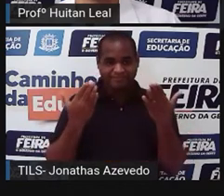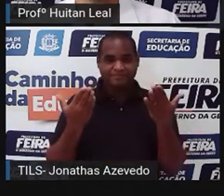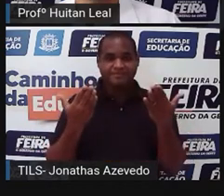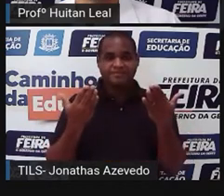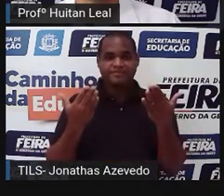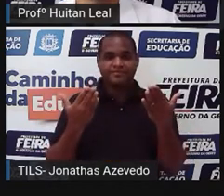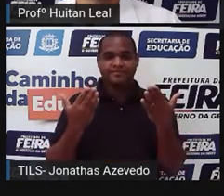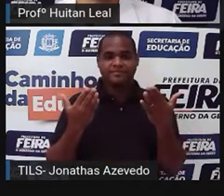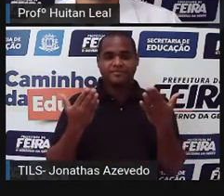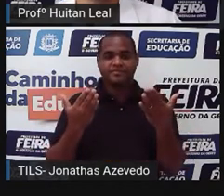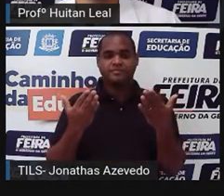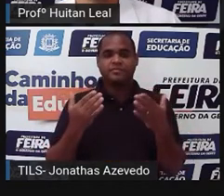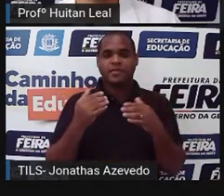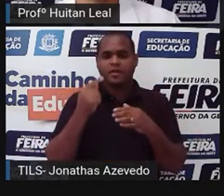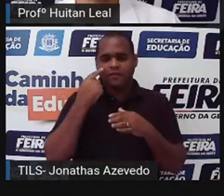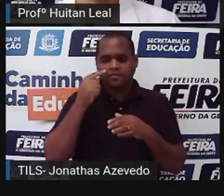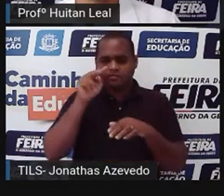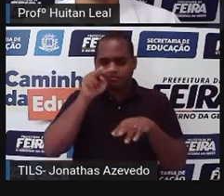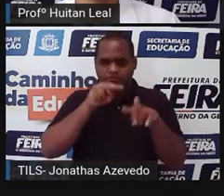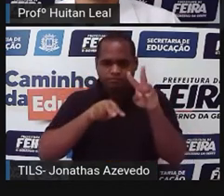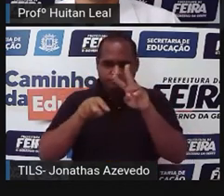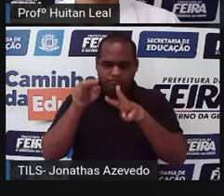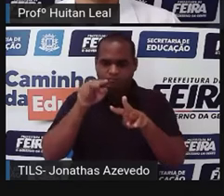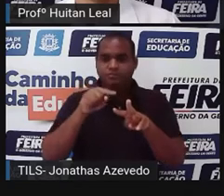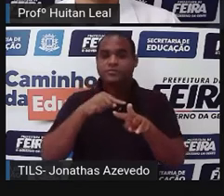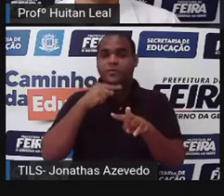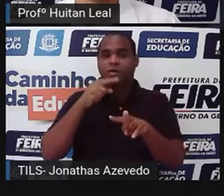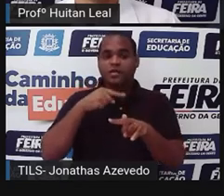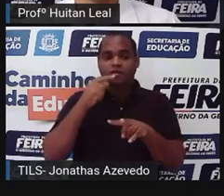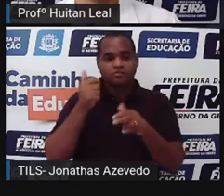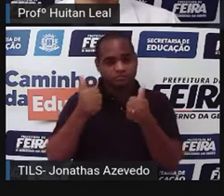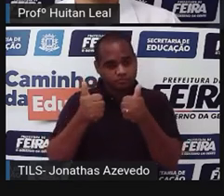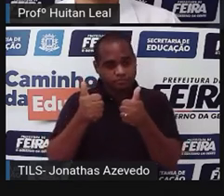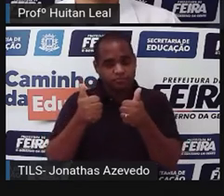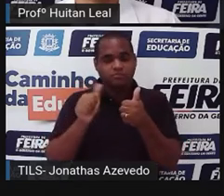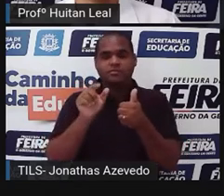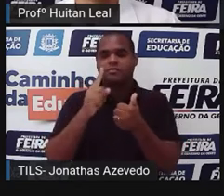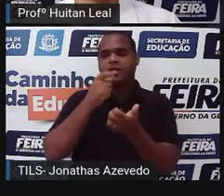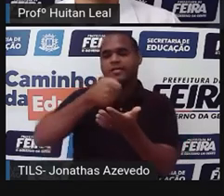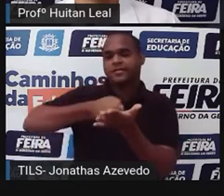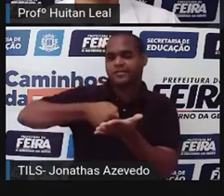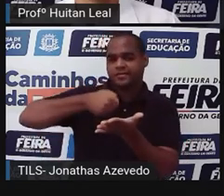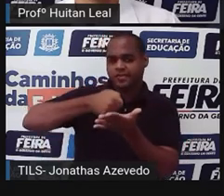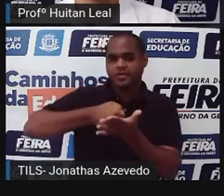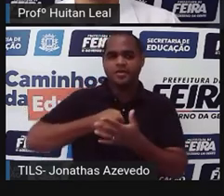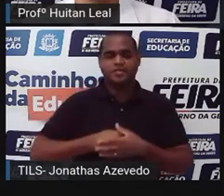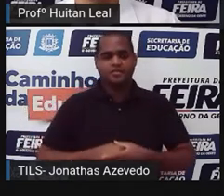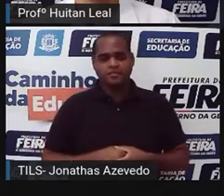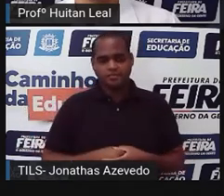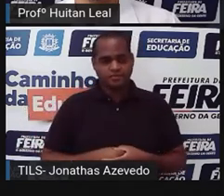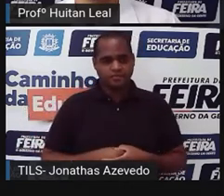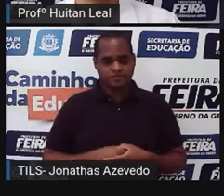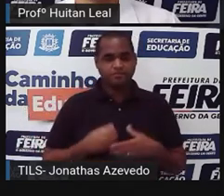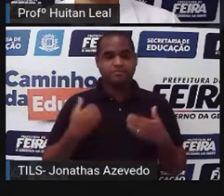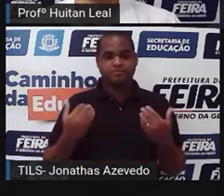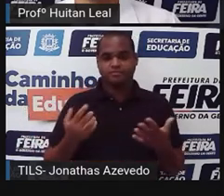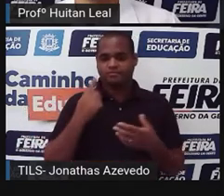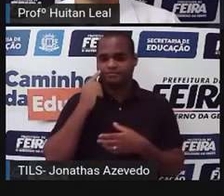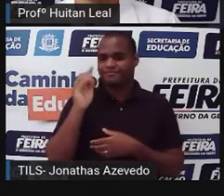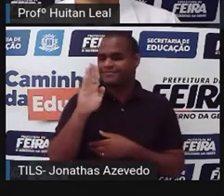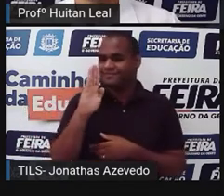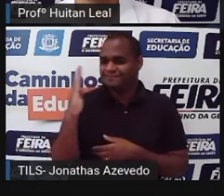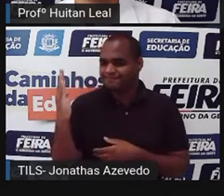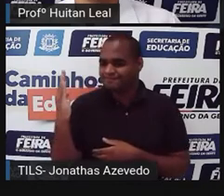Não sei se está dando para vocês enxergarem direito na tela, mas... Cobrança. Ela abriu a